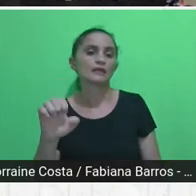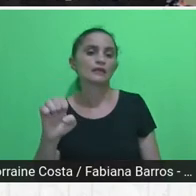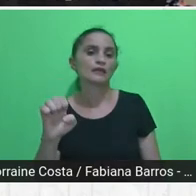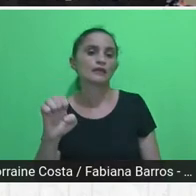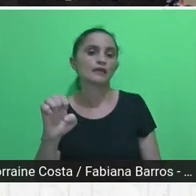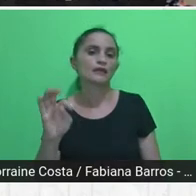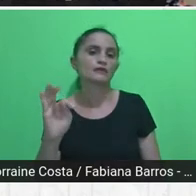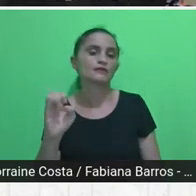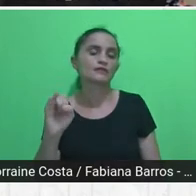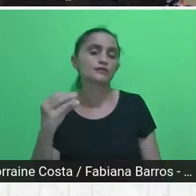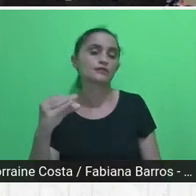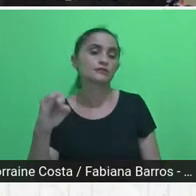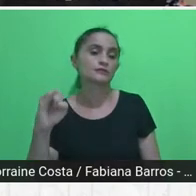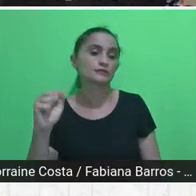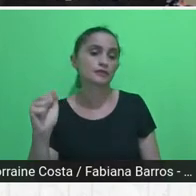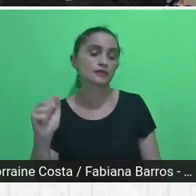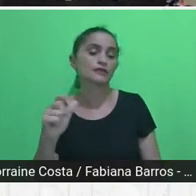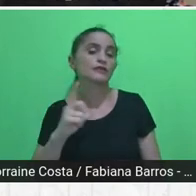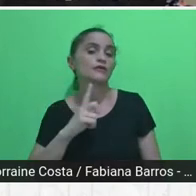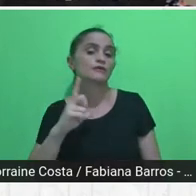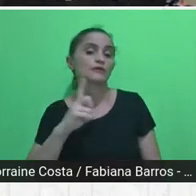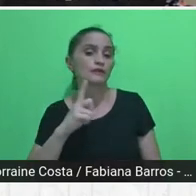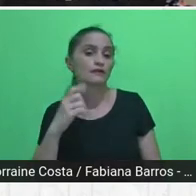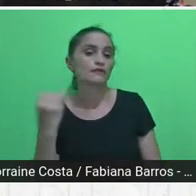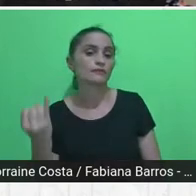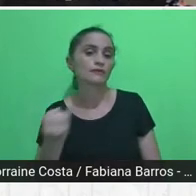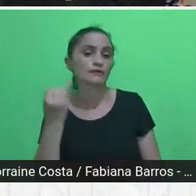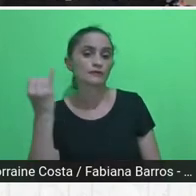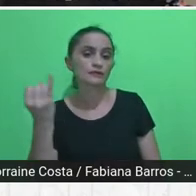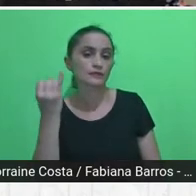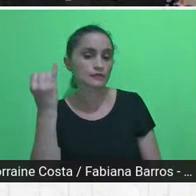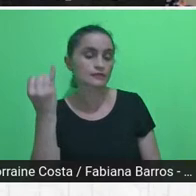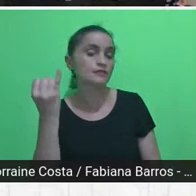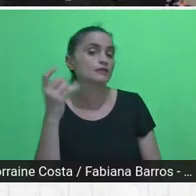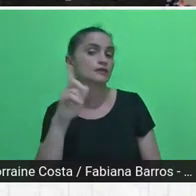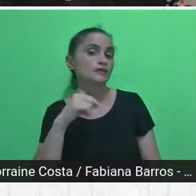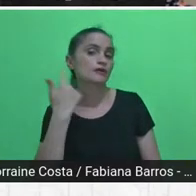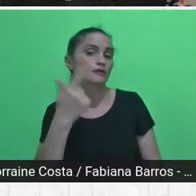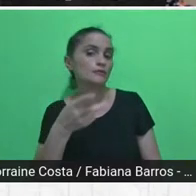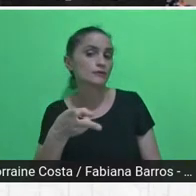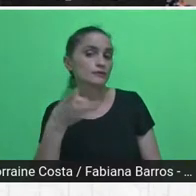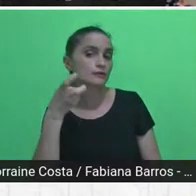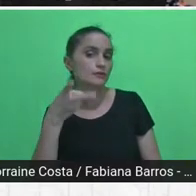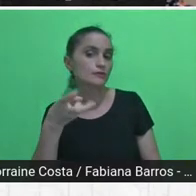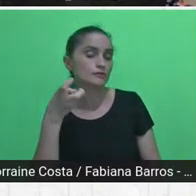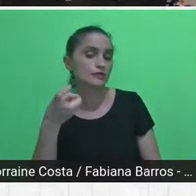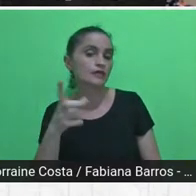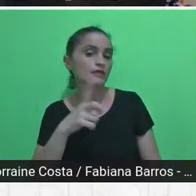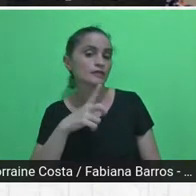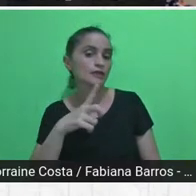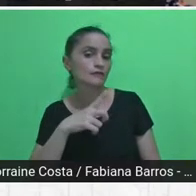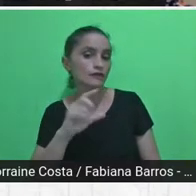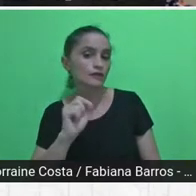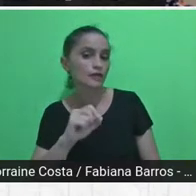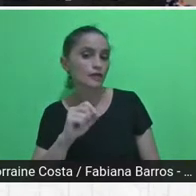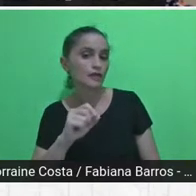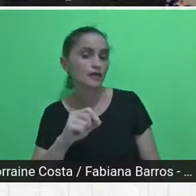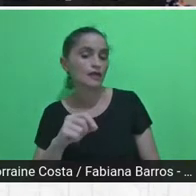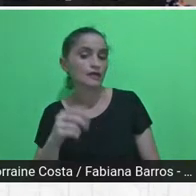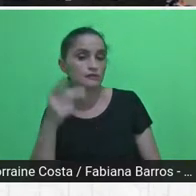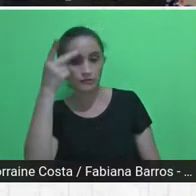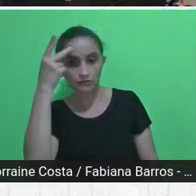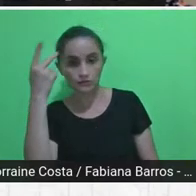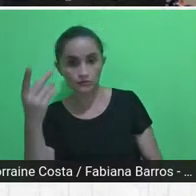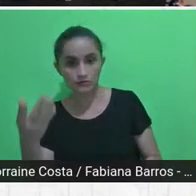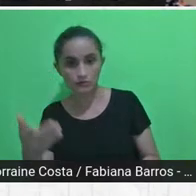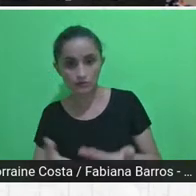justamente, pela importância que a gente estava percebendo das conversações, ou seja, as conversações, elas